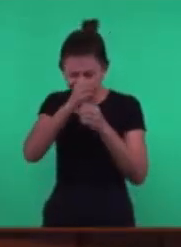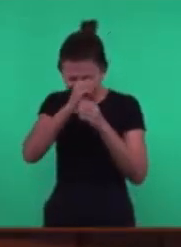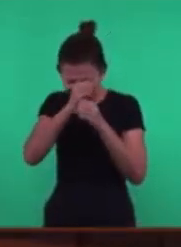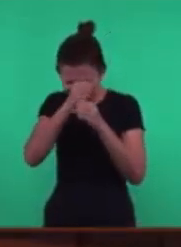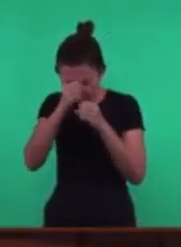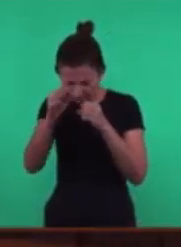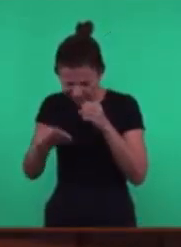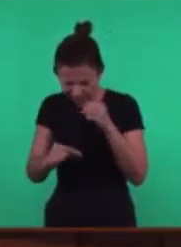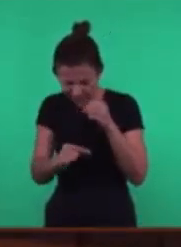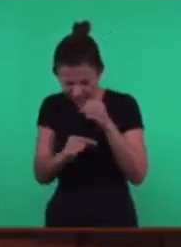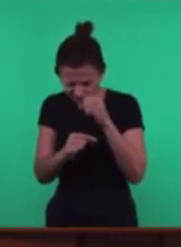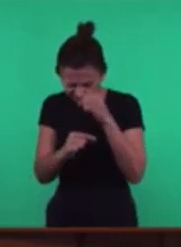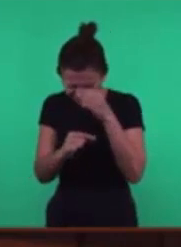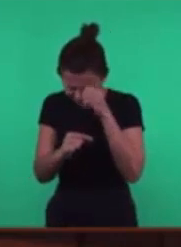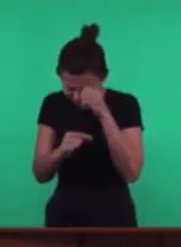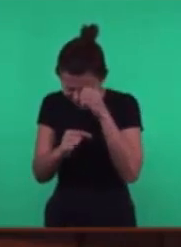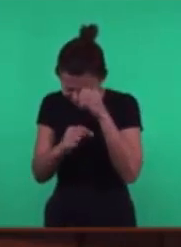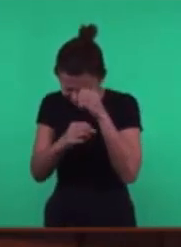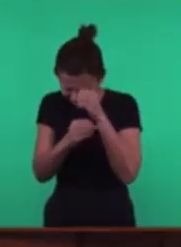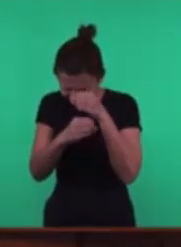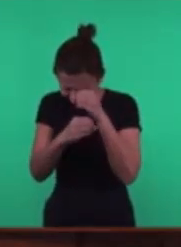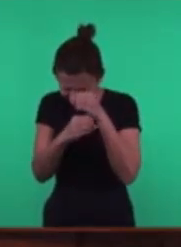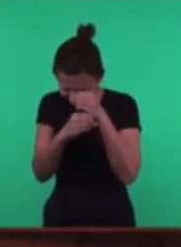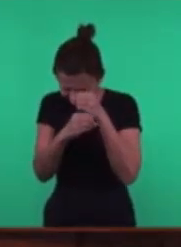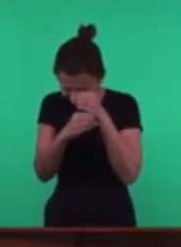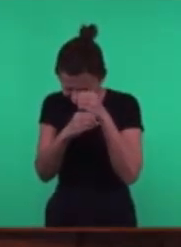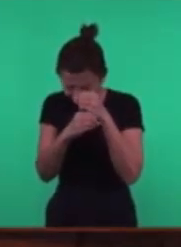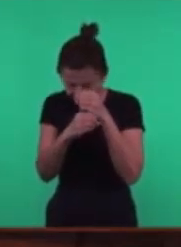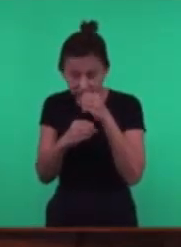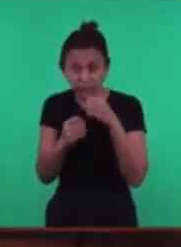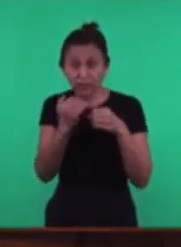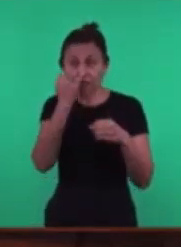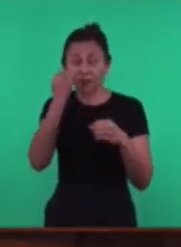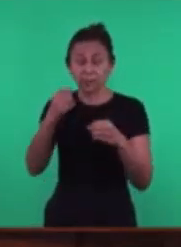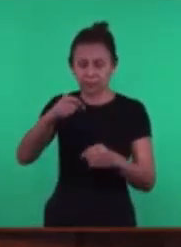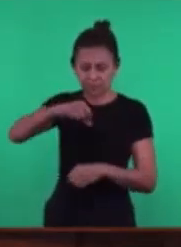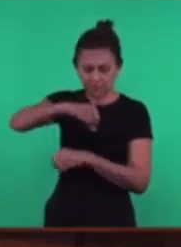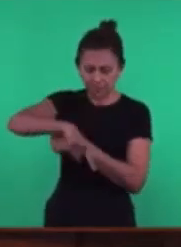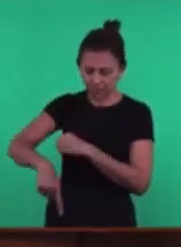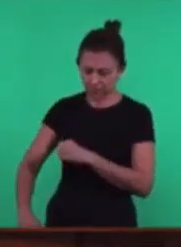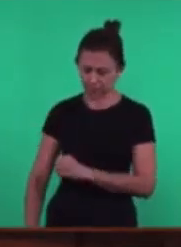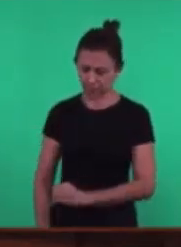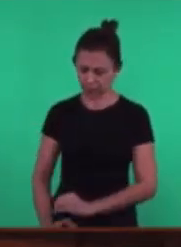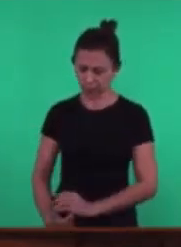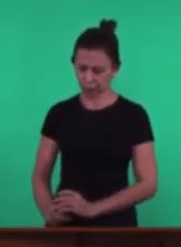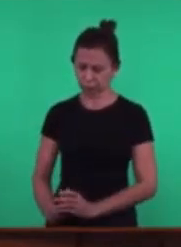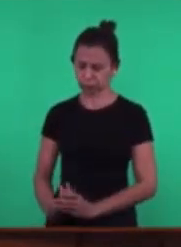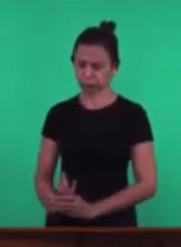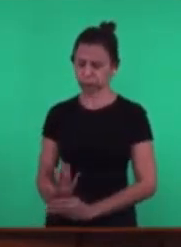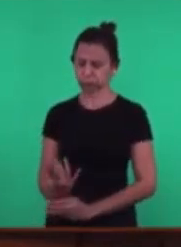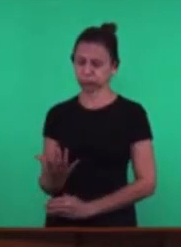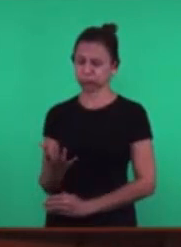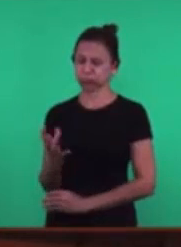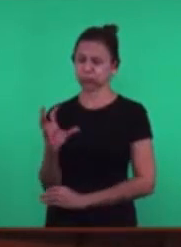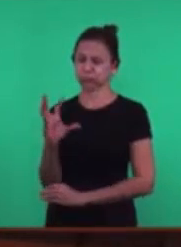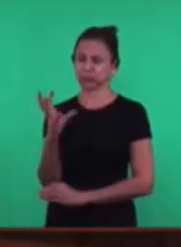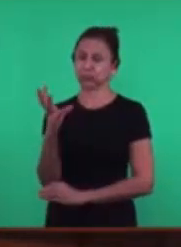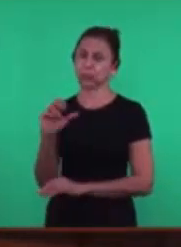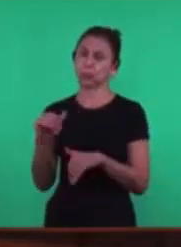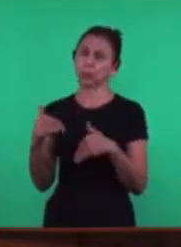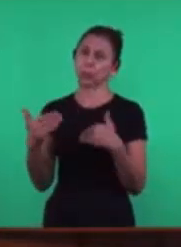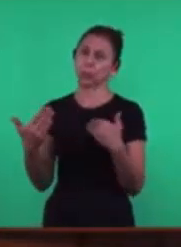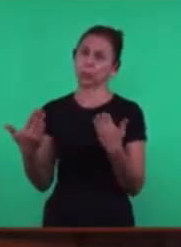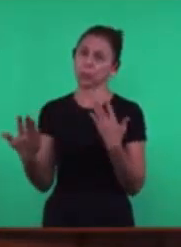Mas que faz Brotar Uma grande Árvore Vejam Meus irmãos O que Se